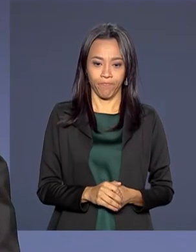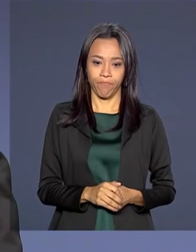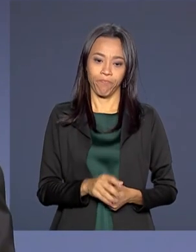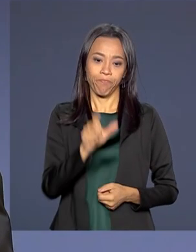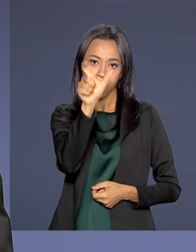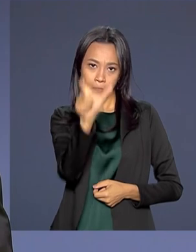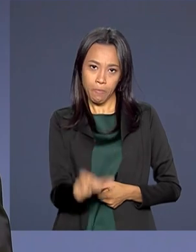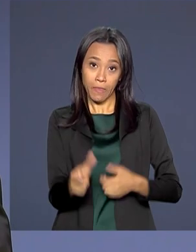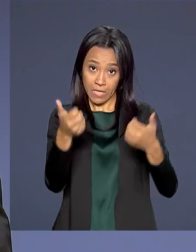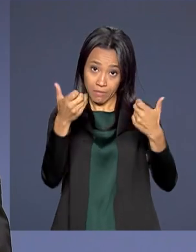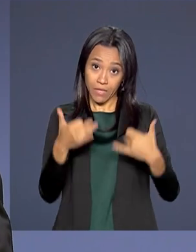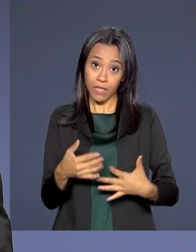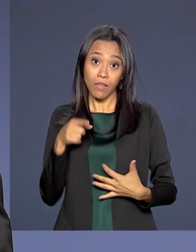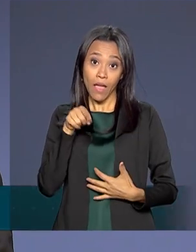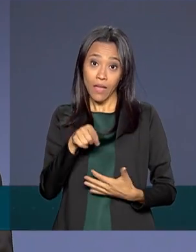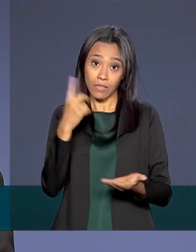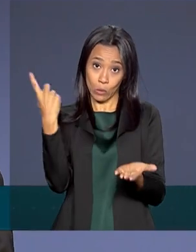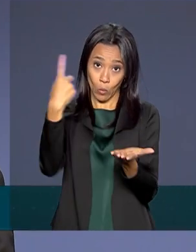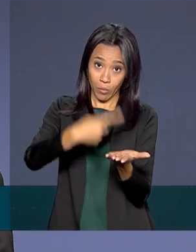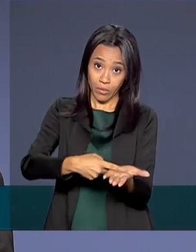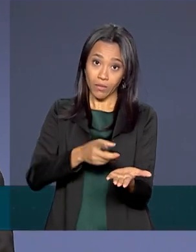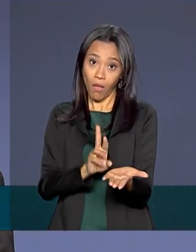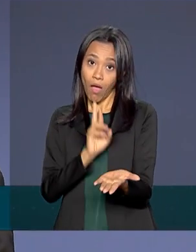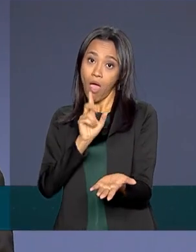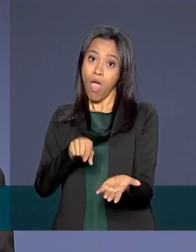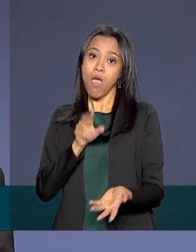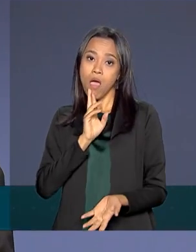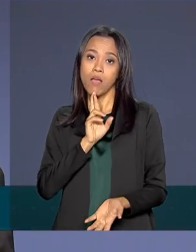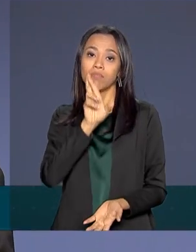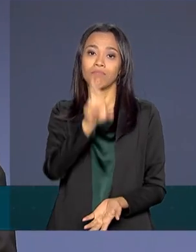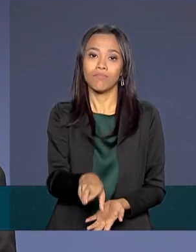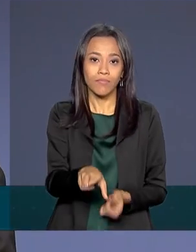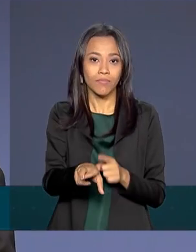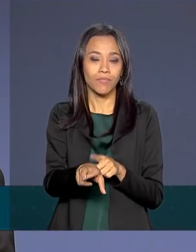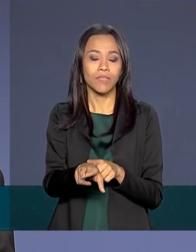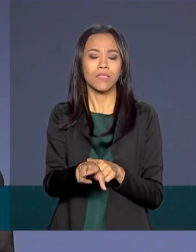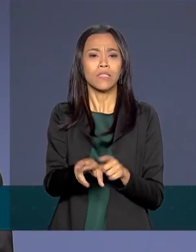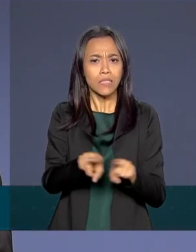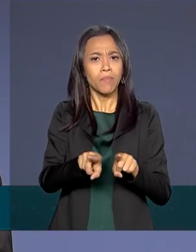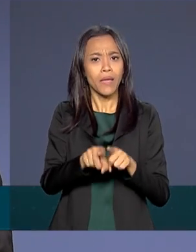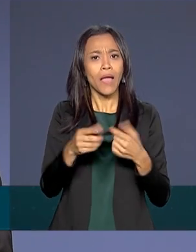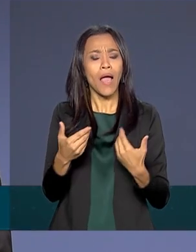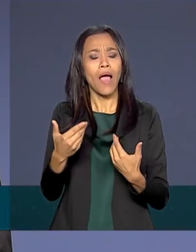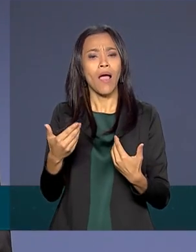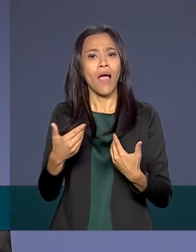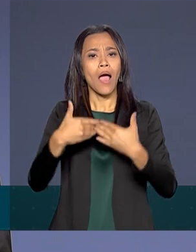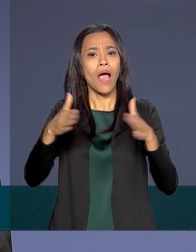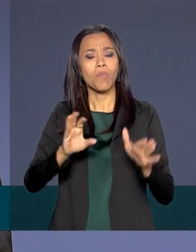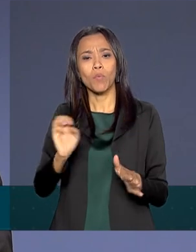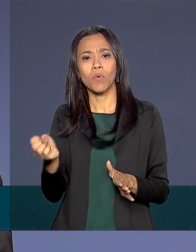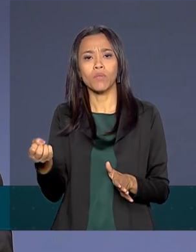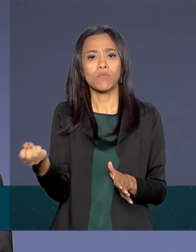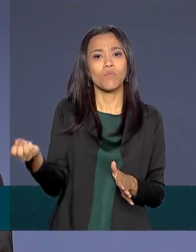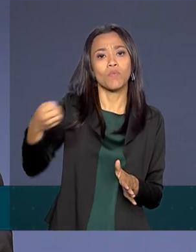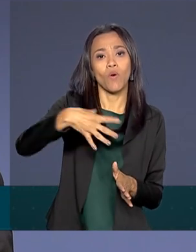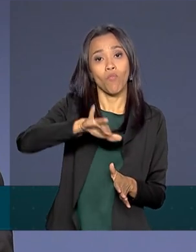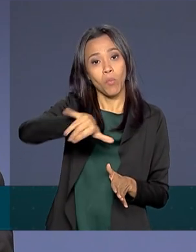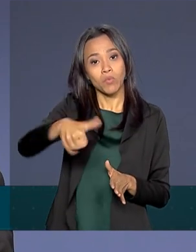Esse acordo também é resultado e ele abre uma nova visão, uma nova visão de